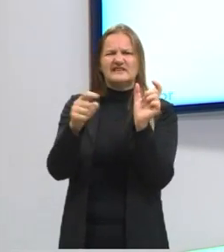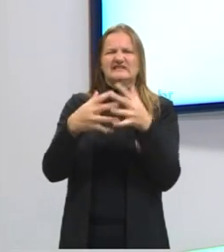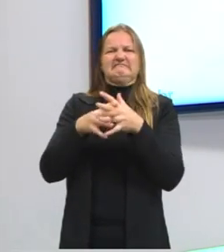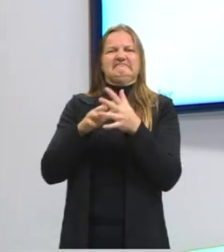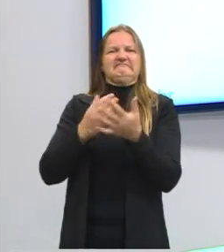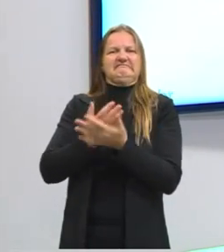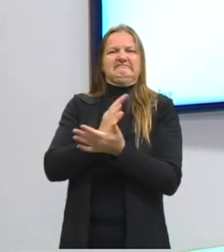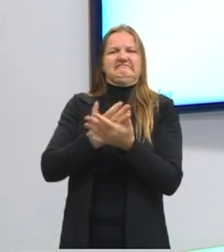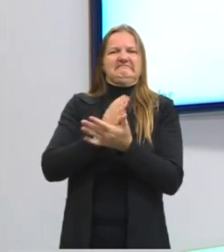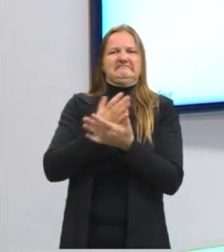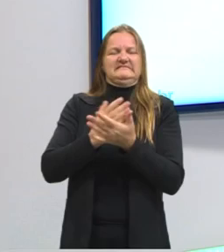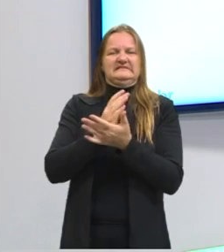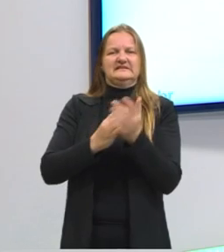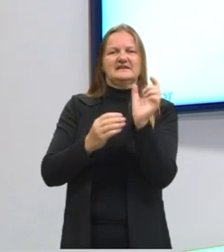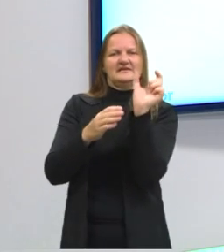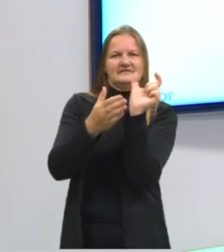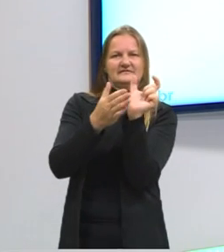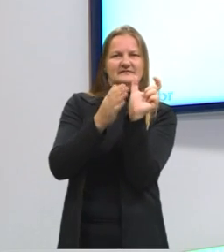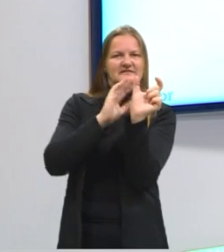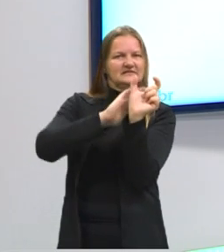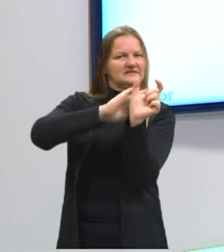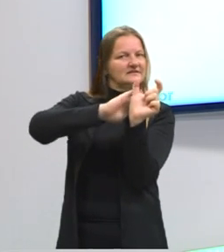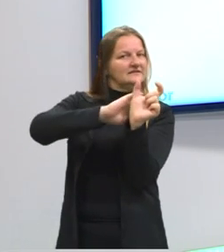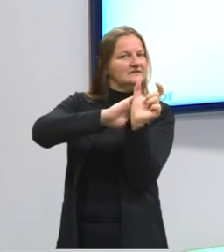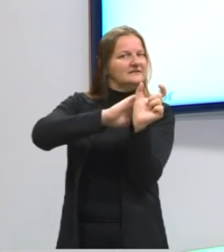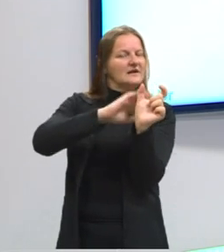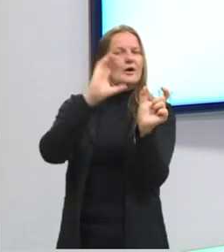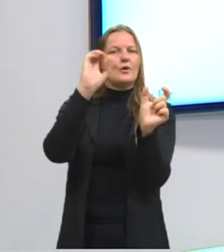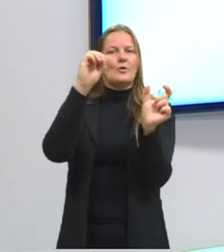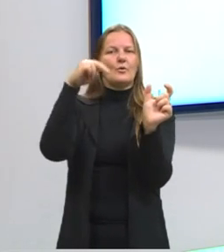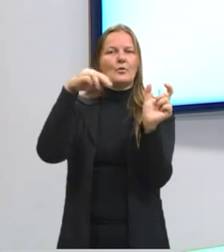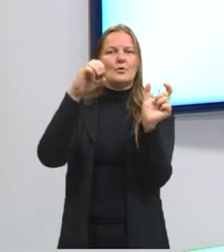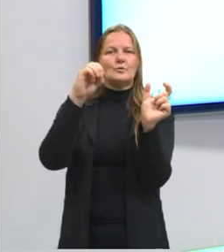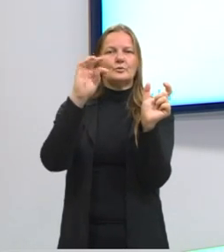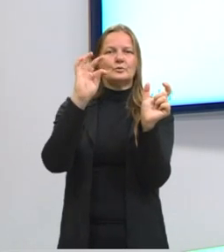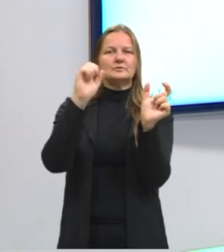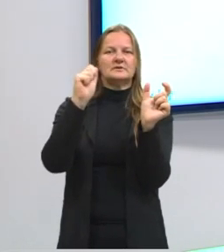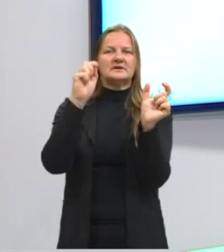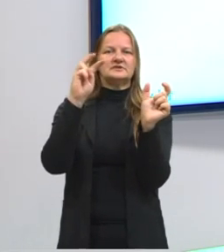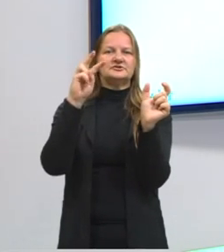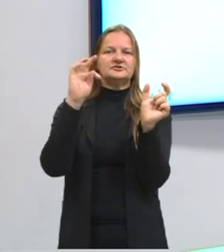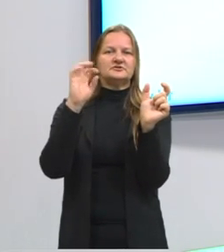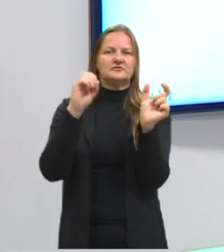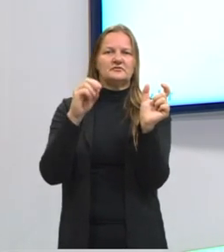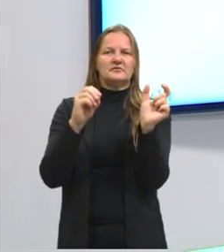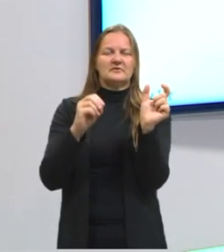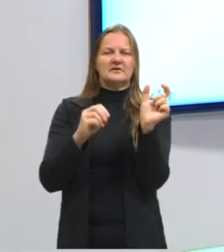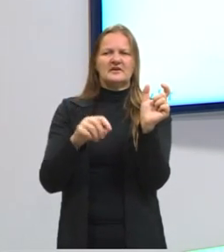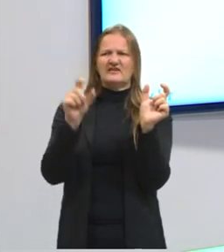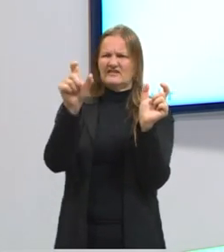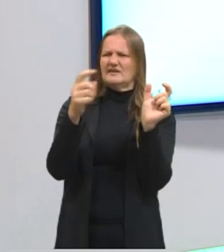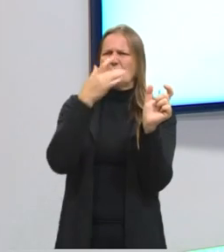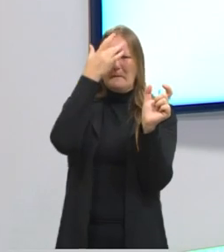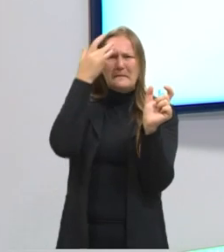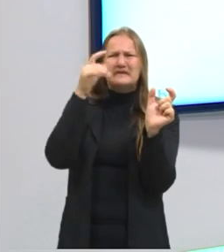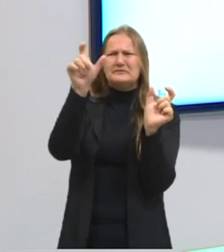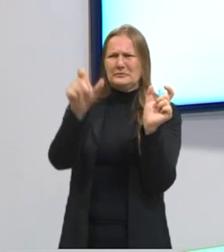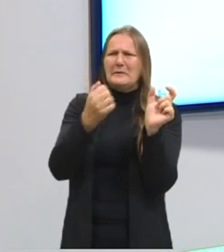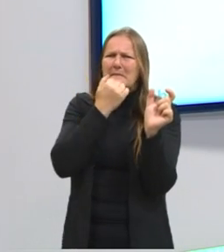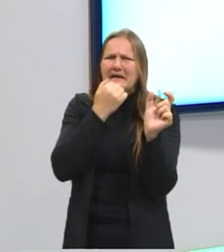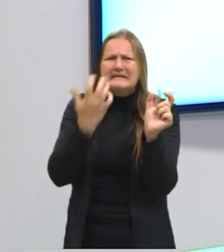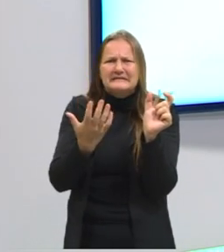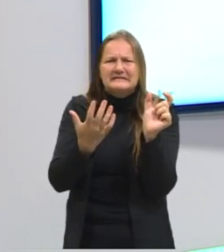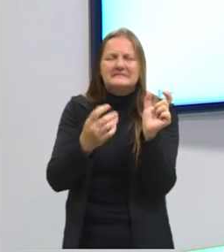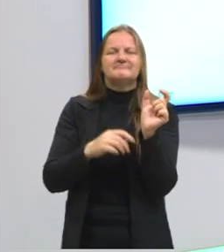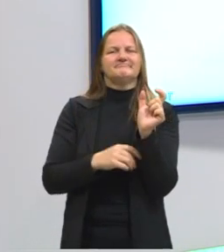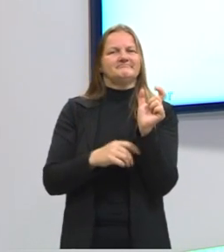dizer no sentido figurado, porque eu não tenho como colocá-lo dentro do meu sapato e chamá-lo de pedra. Então, no sentido